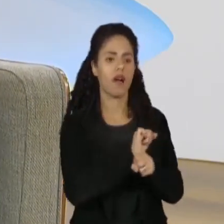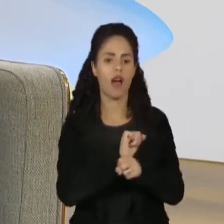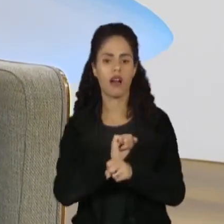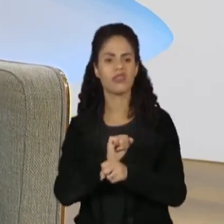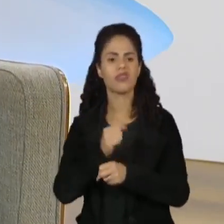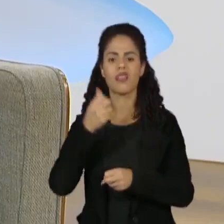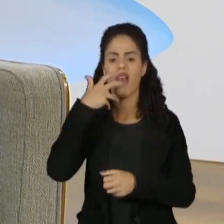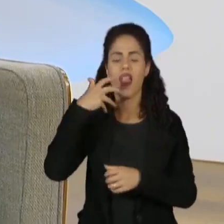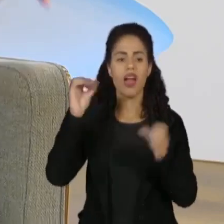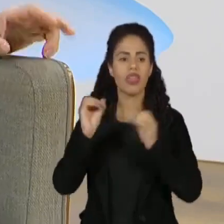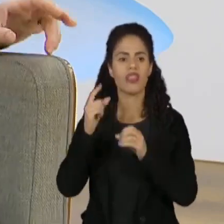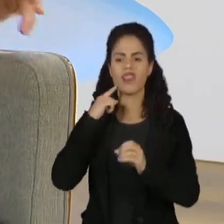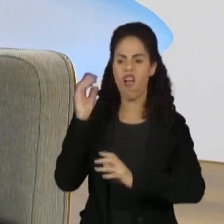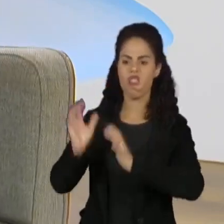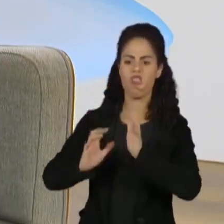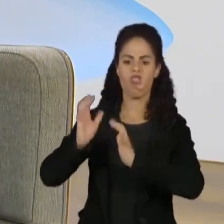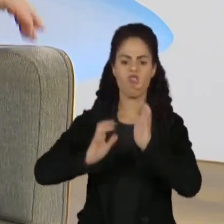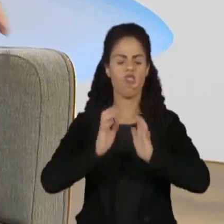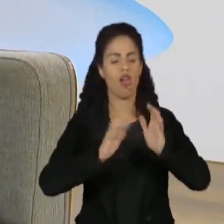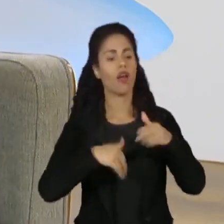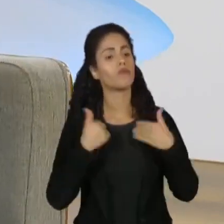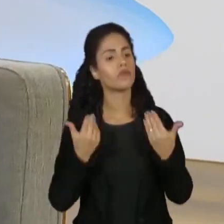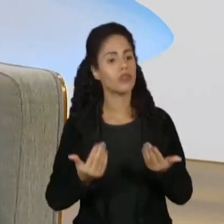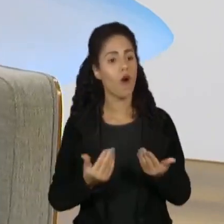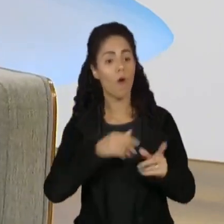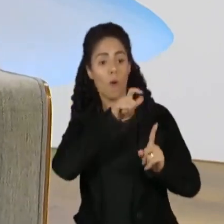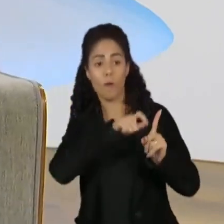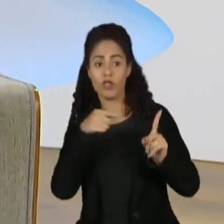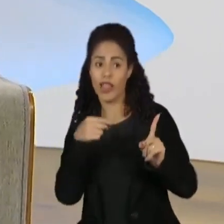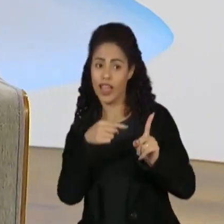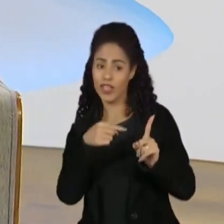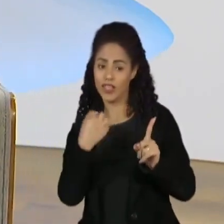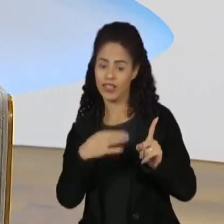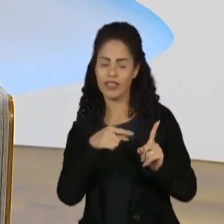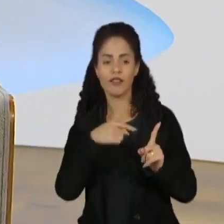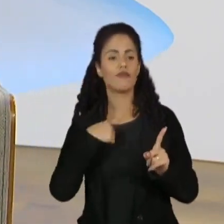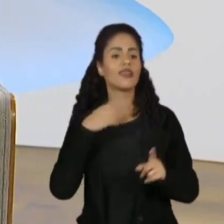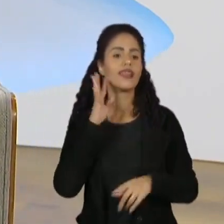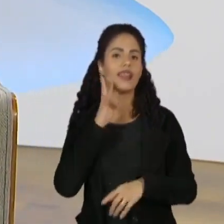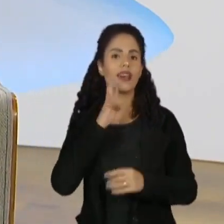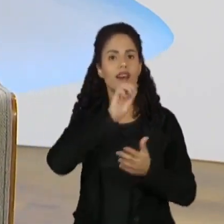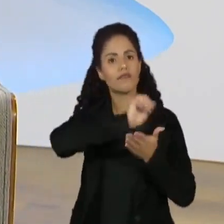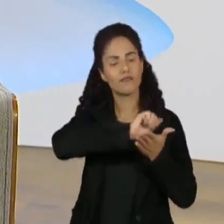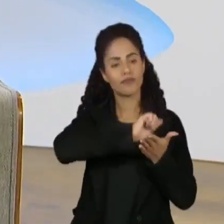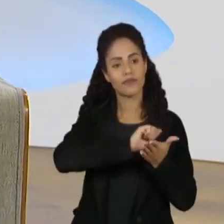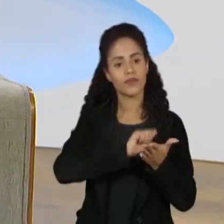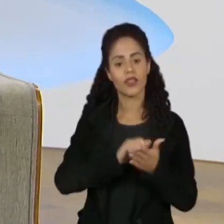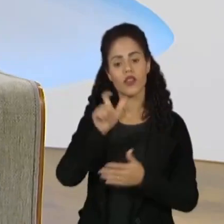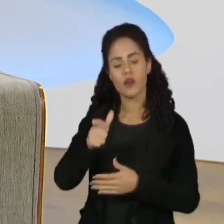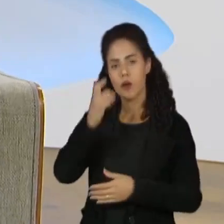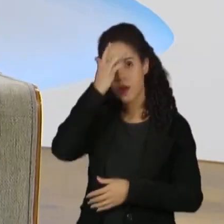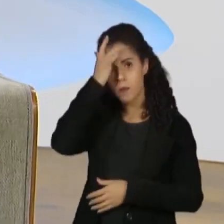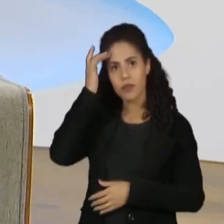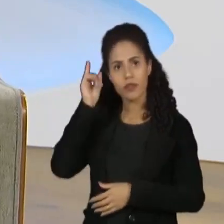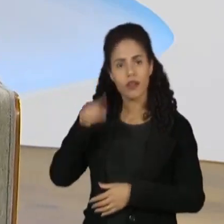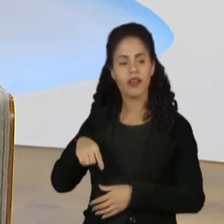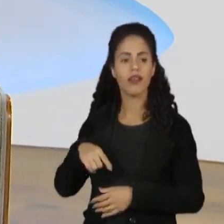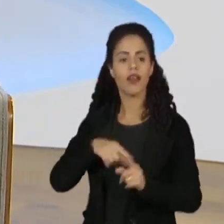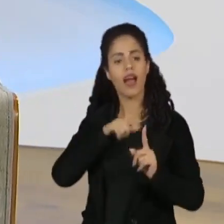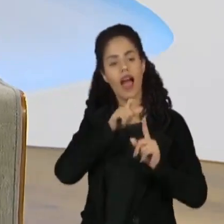música, só arranjava encrenca. Então, foi muito divertido, porque foi escrita a peça para um ator não músico.